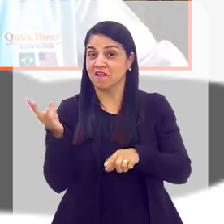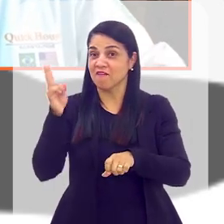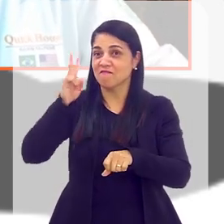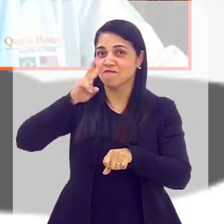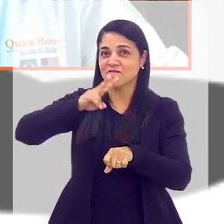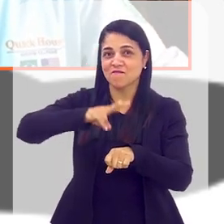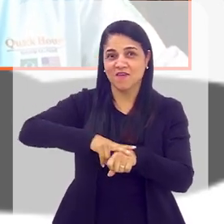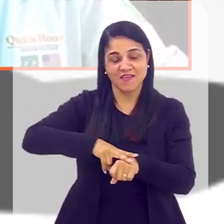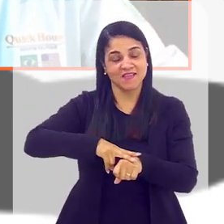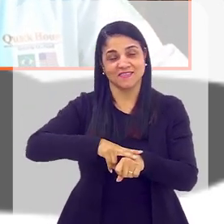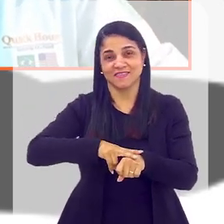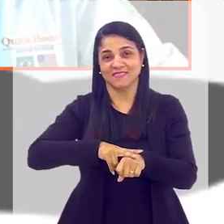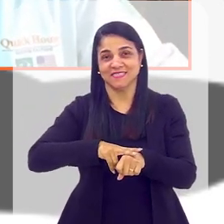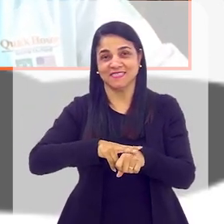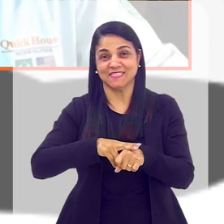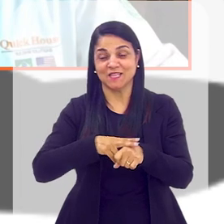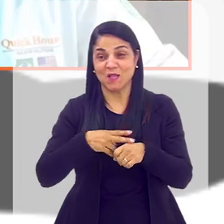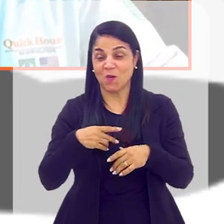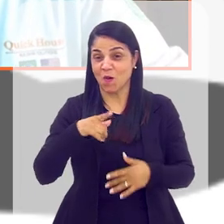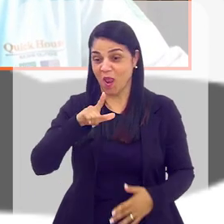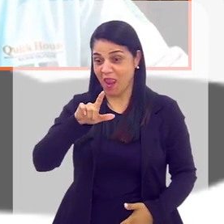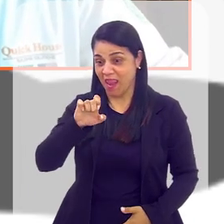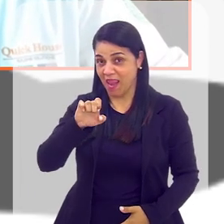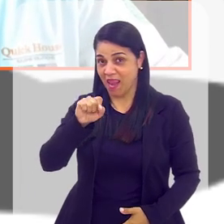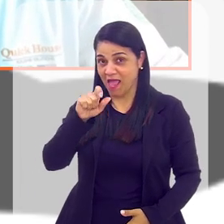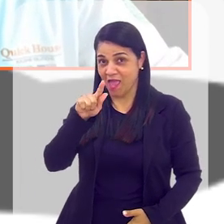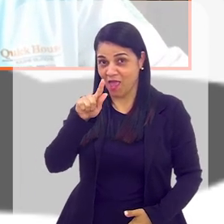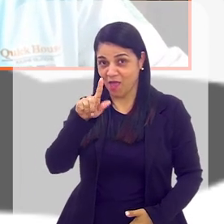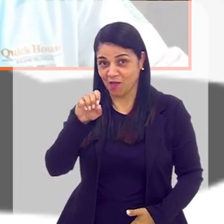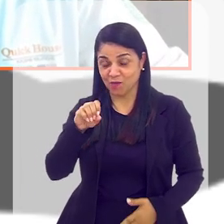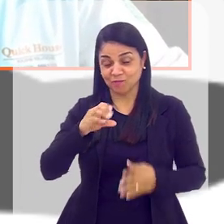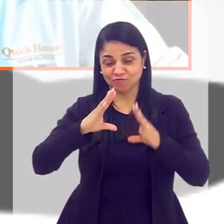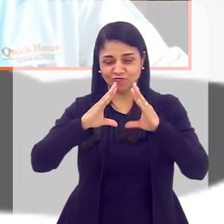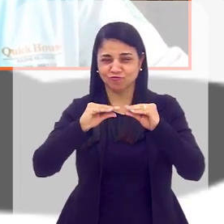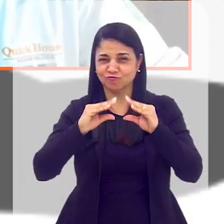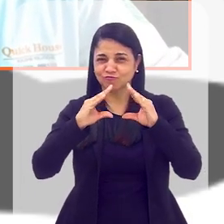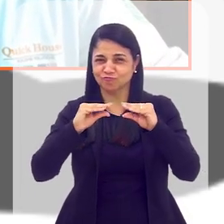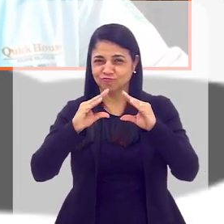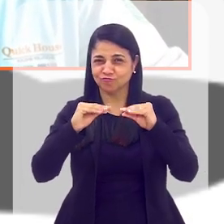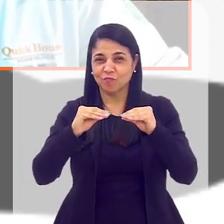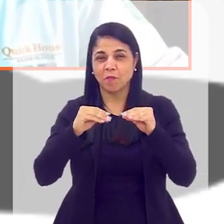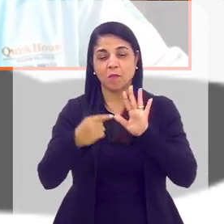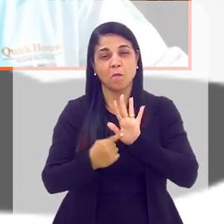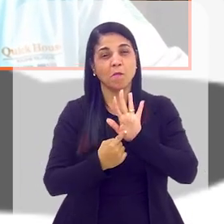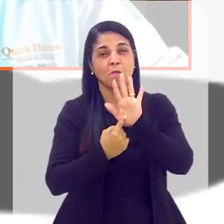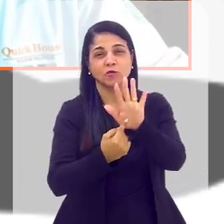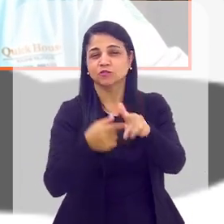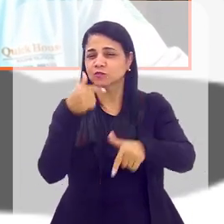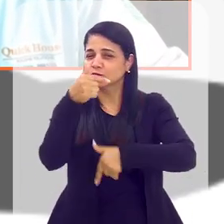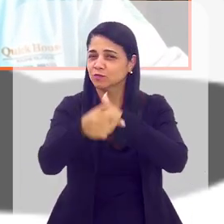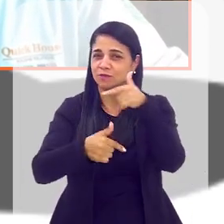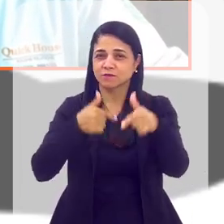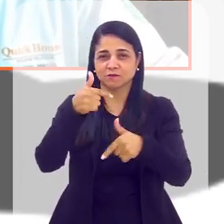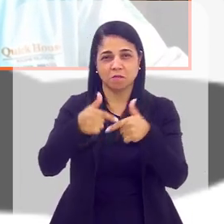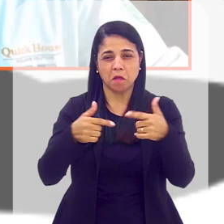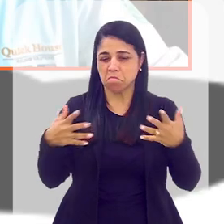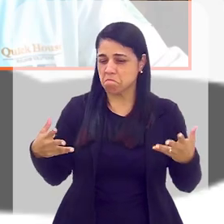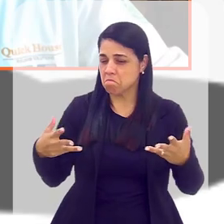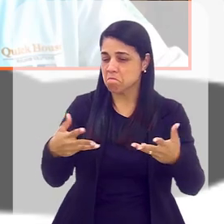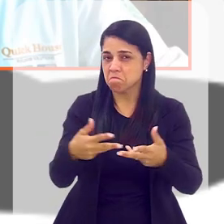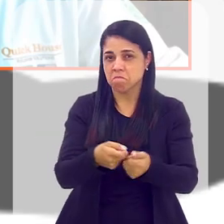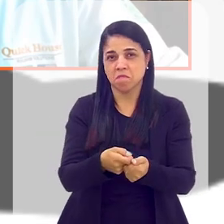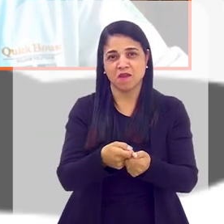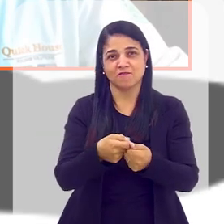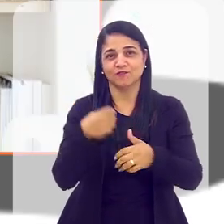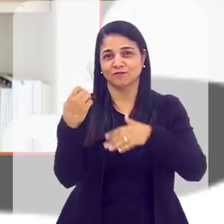vez, trouxe aqui um Lego para a TV brasileira, feito de espuma, só para poder ilustrar esse trabalho extraordinário que vocês